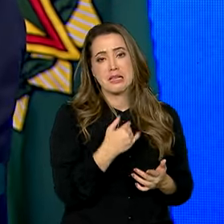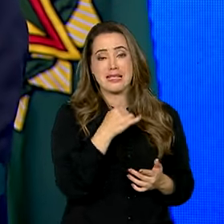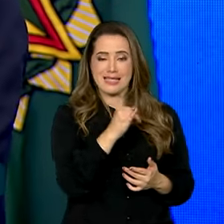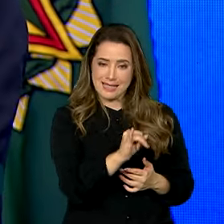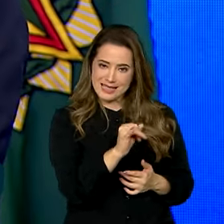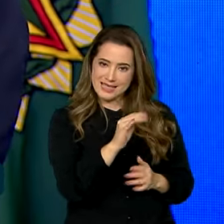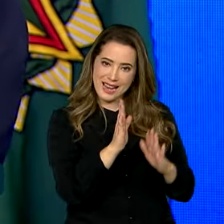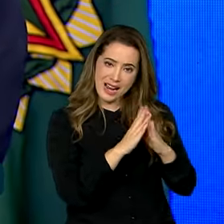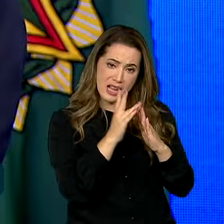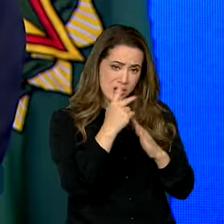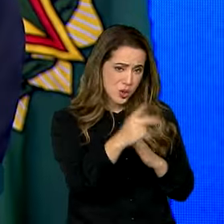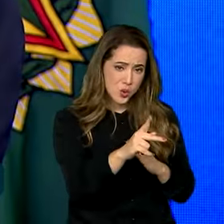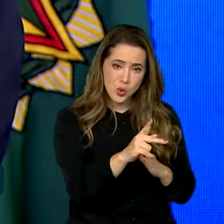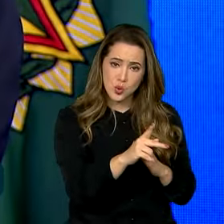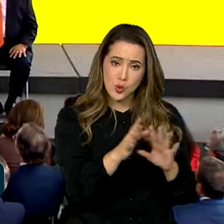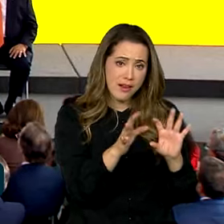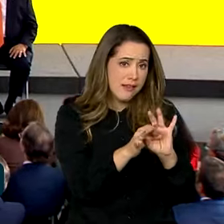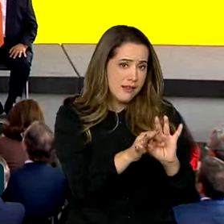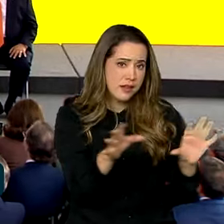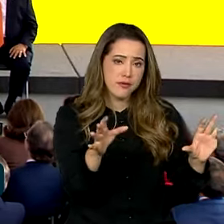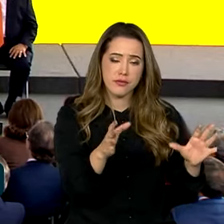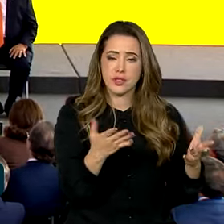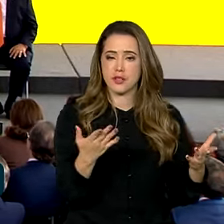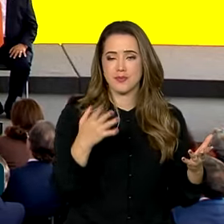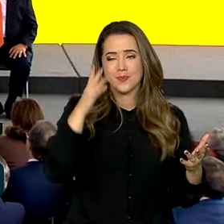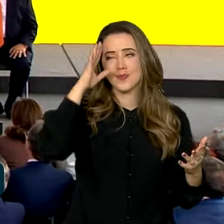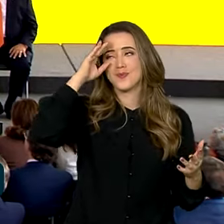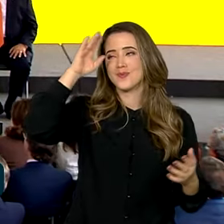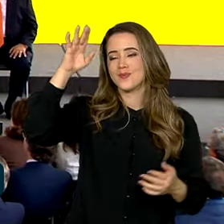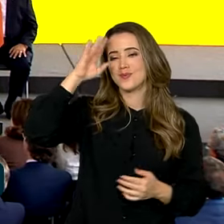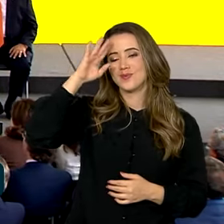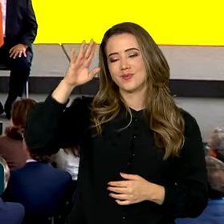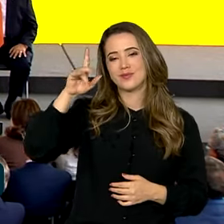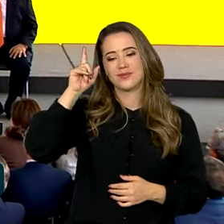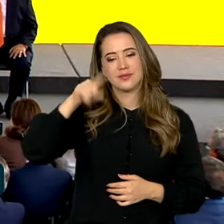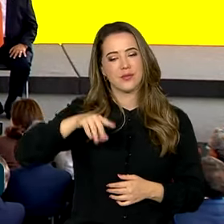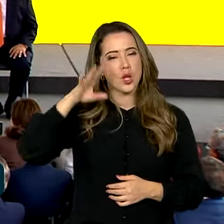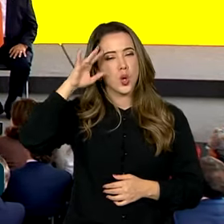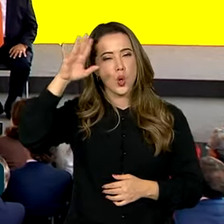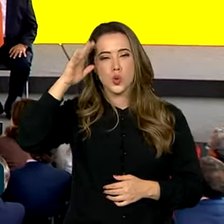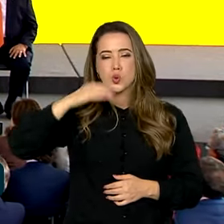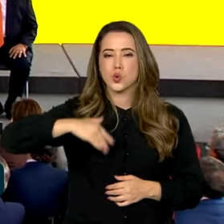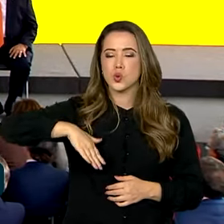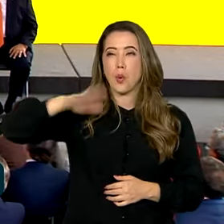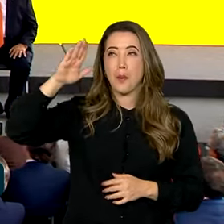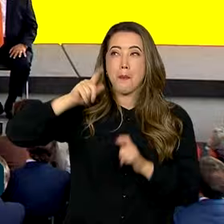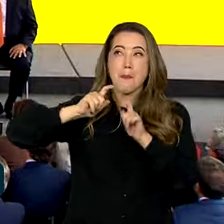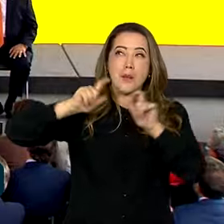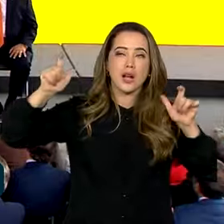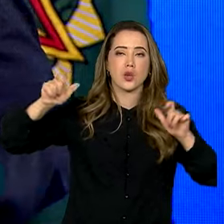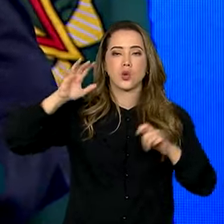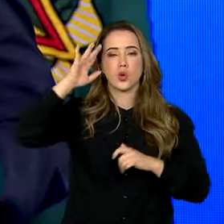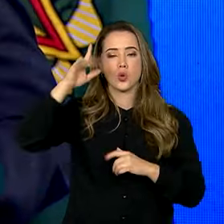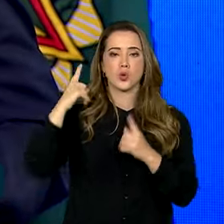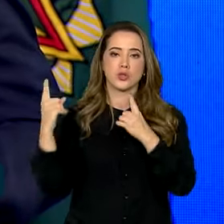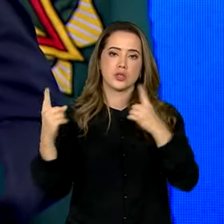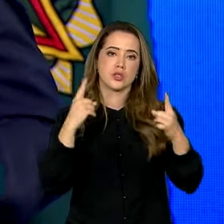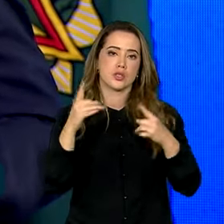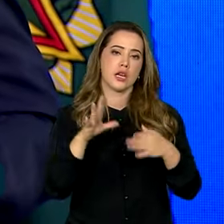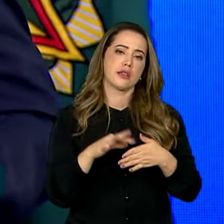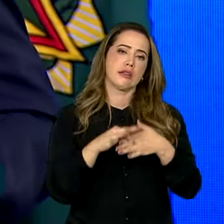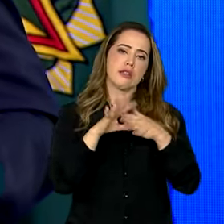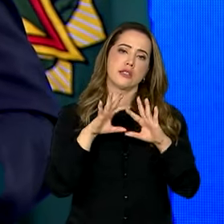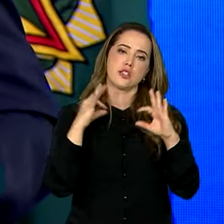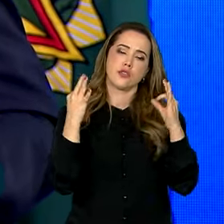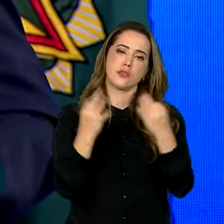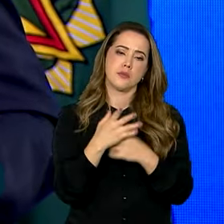for sua, você faz as coisas. O sonho, que é o sonho maior de cada chefe de